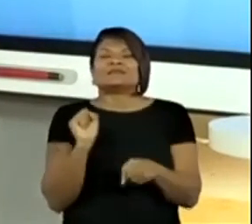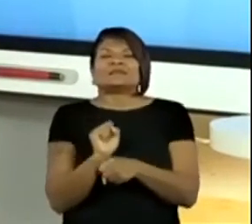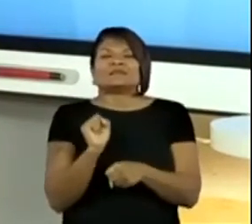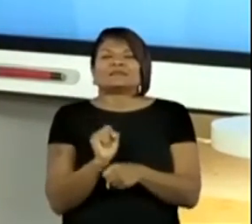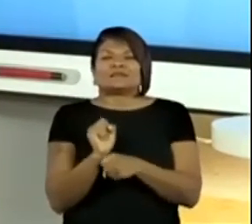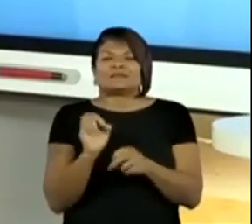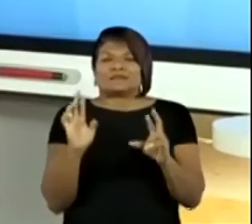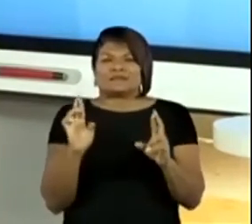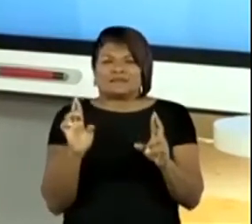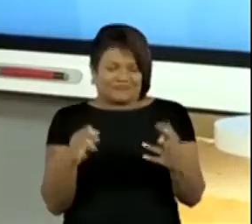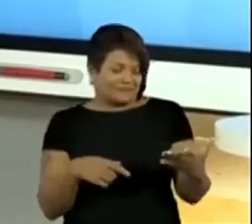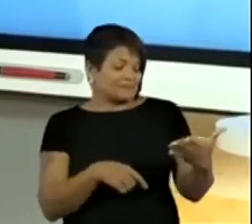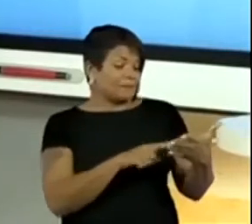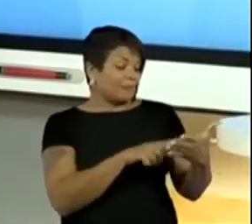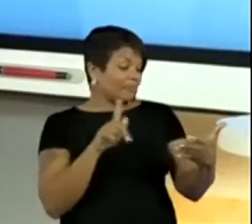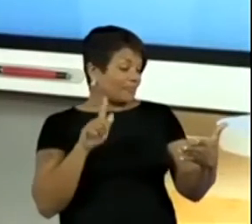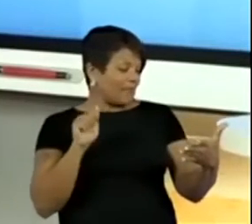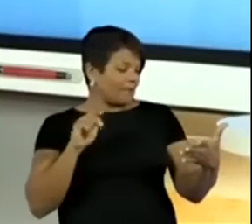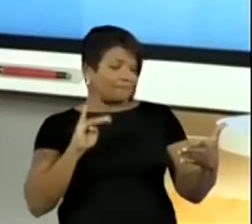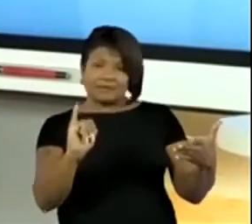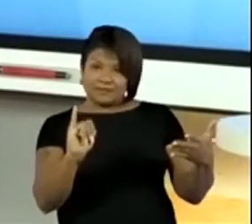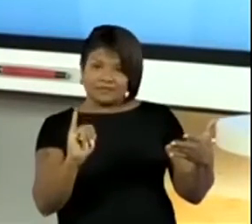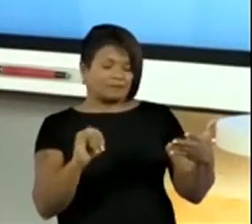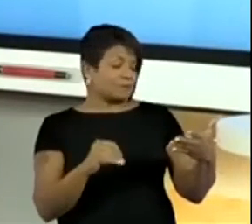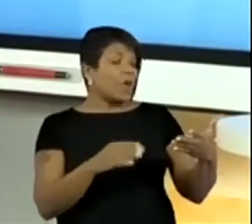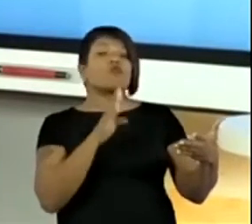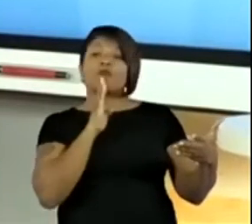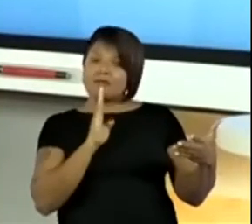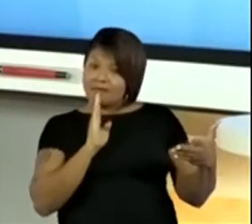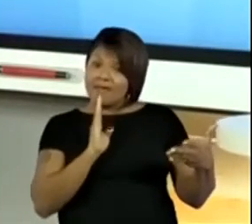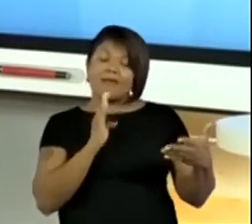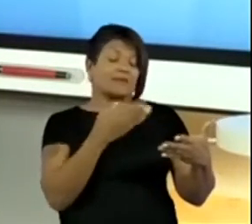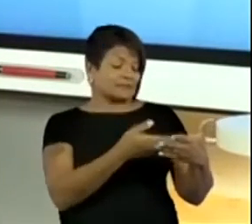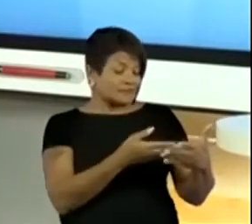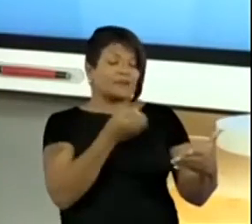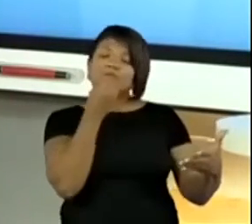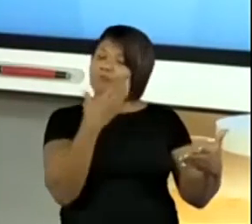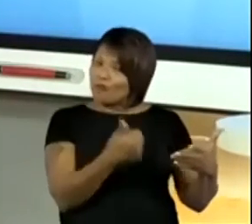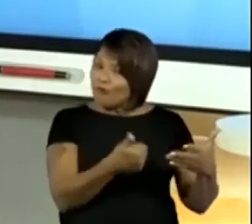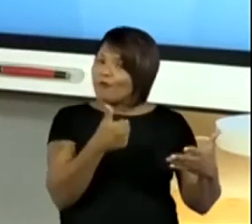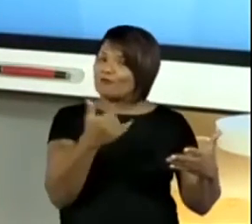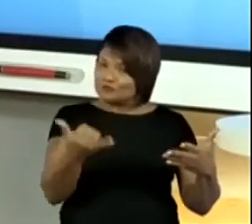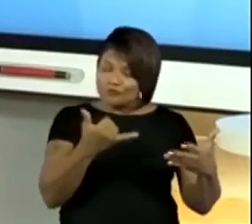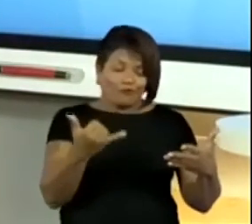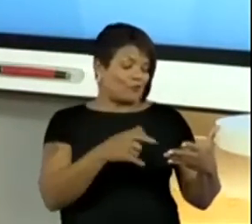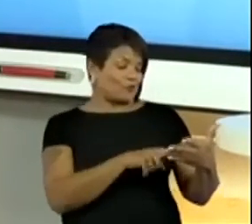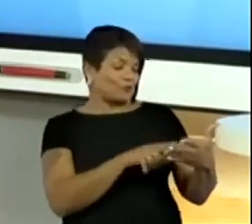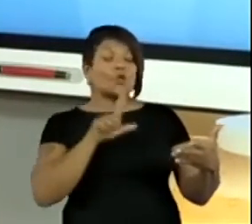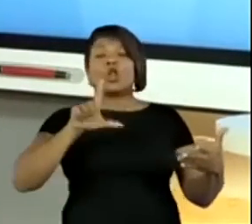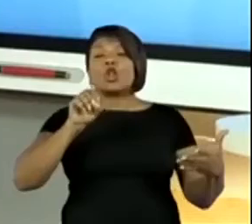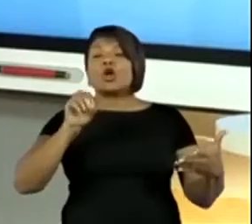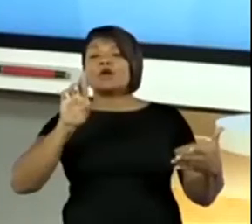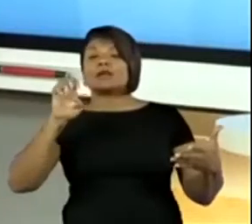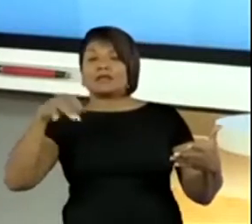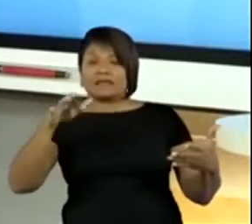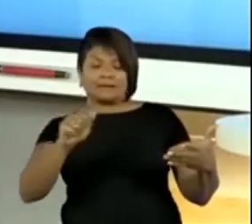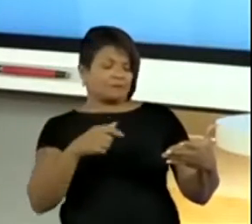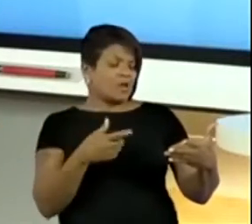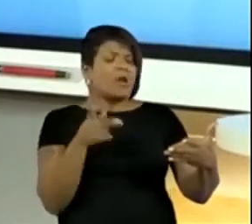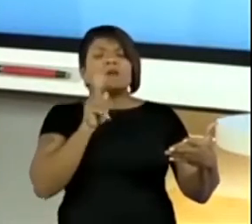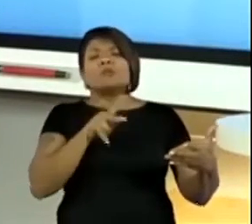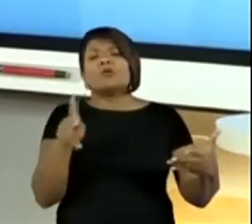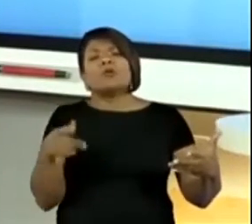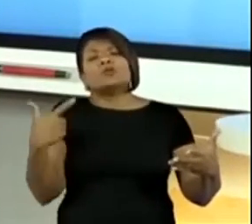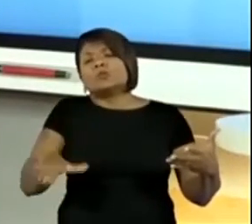que sabe. A Gabi. Eu conheço o jogo da velha. Muito bom, Gabi. Lorena. Pro. Não